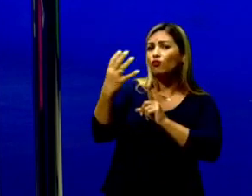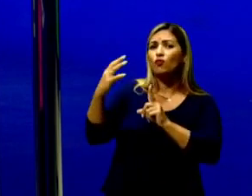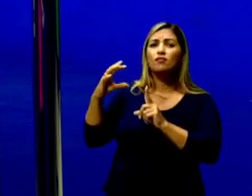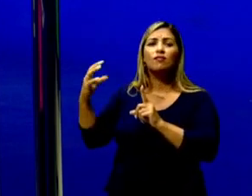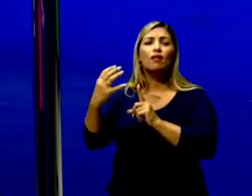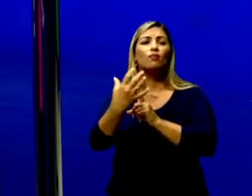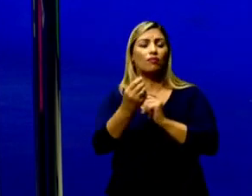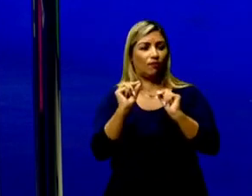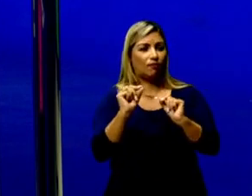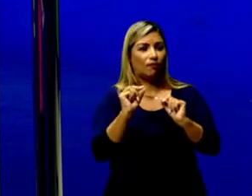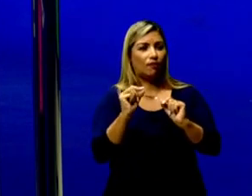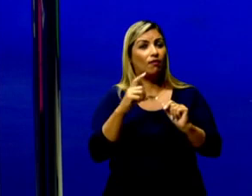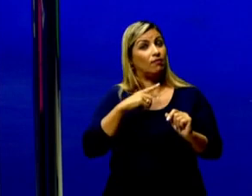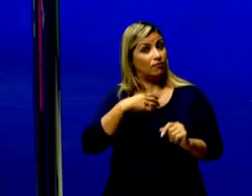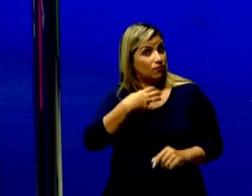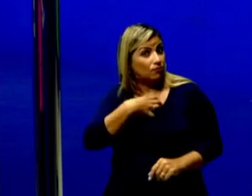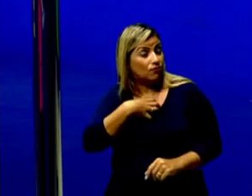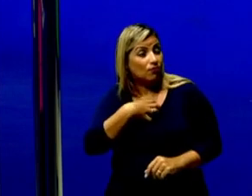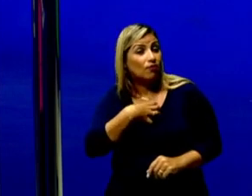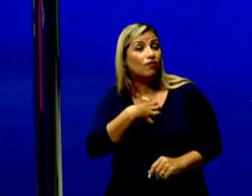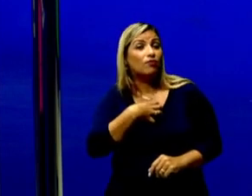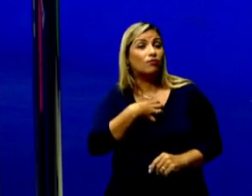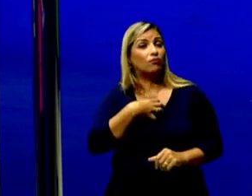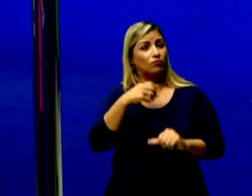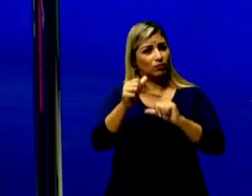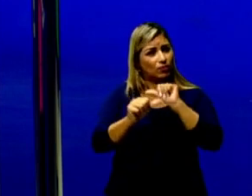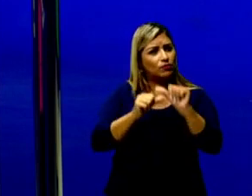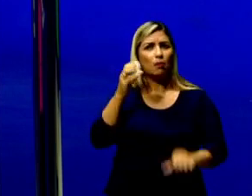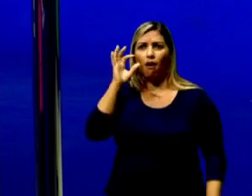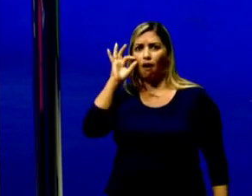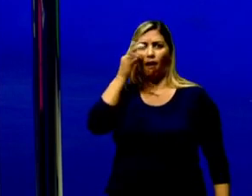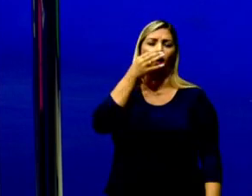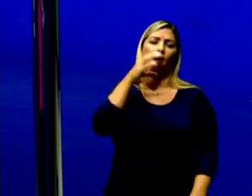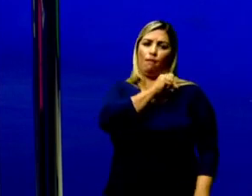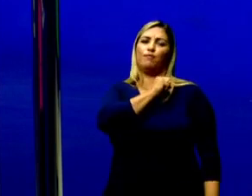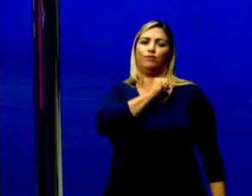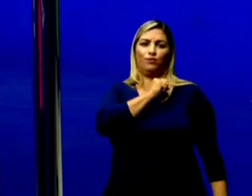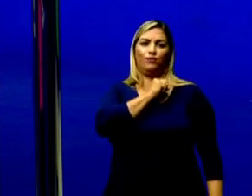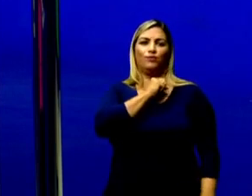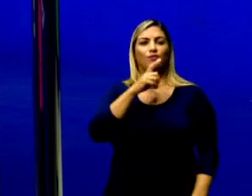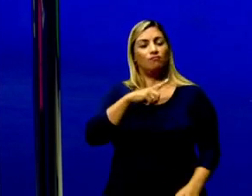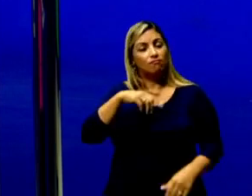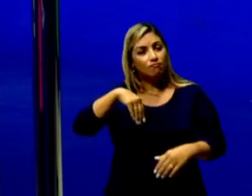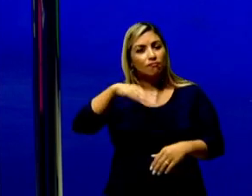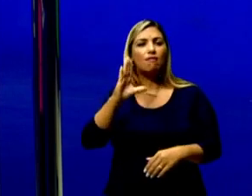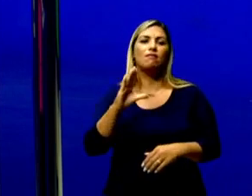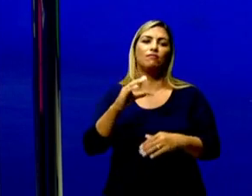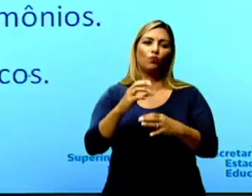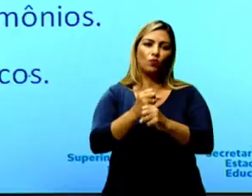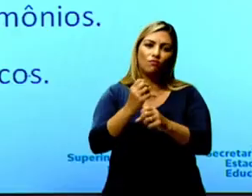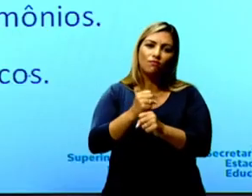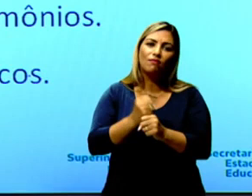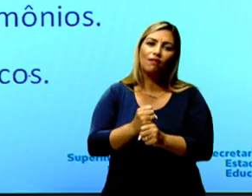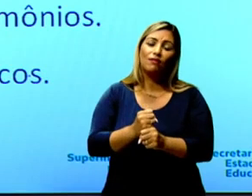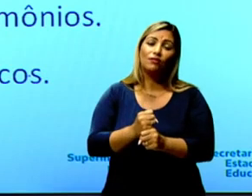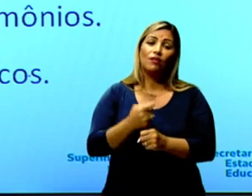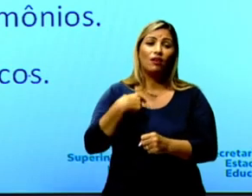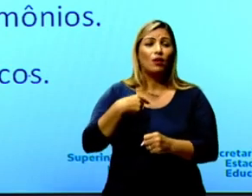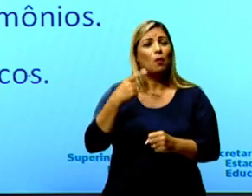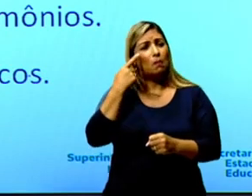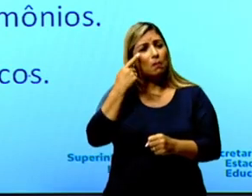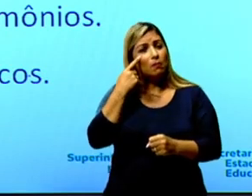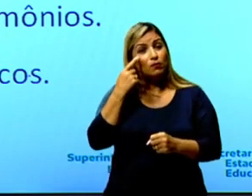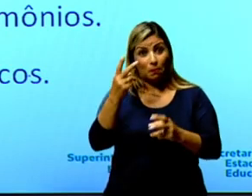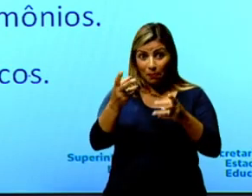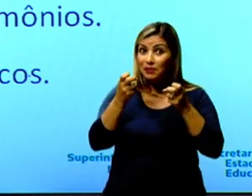Levando em consideração que dessa forma torna-se mais rápido e a produção em maior quantidade. Espero que você tenha